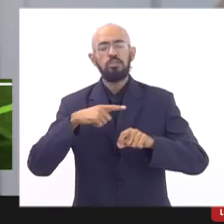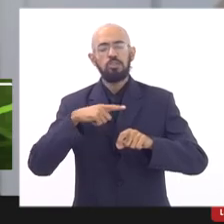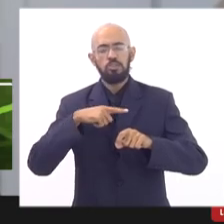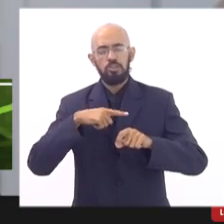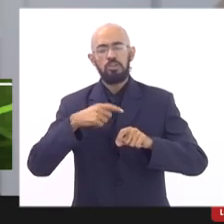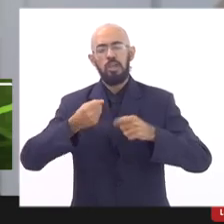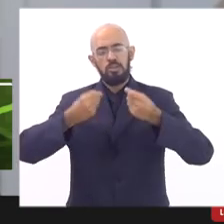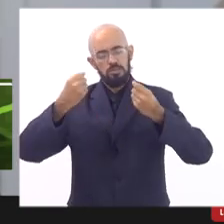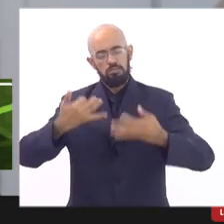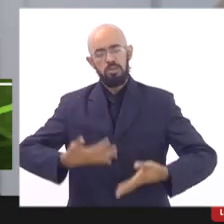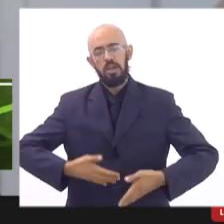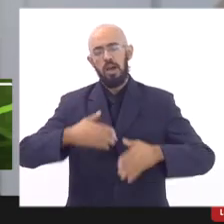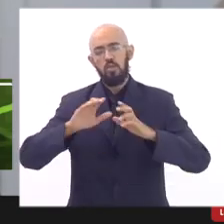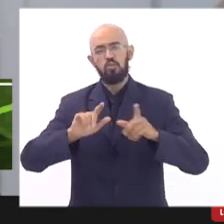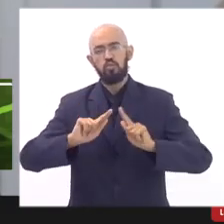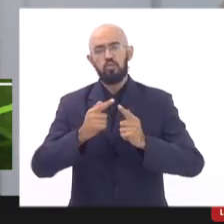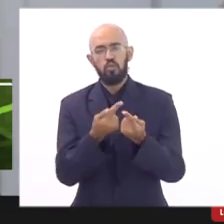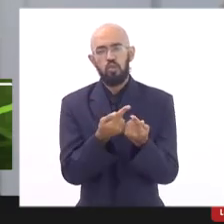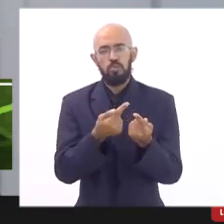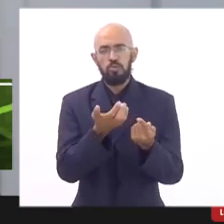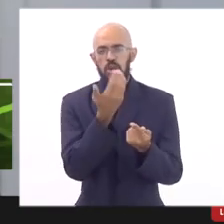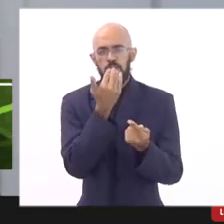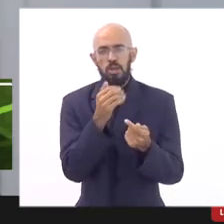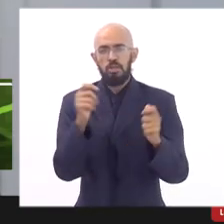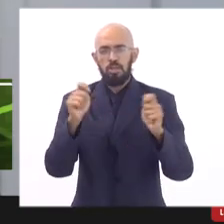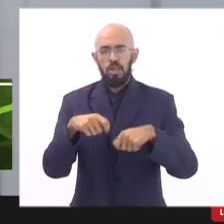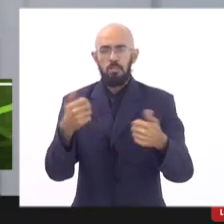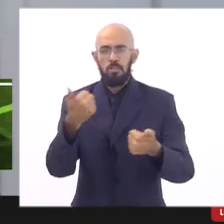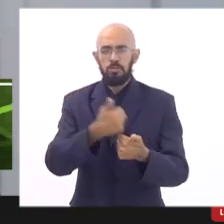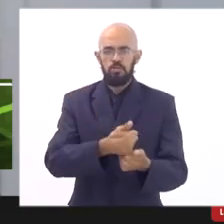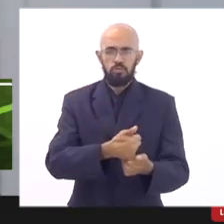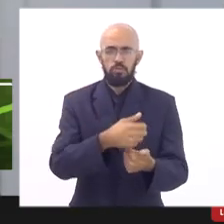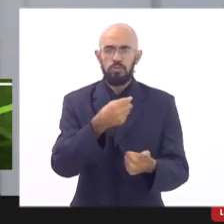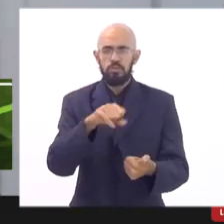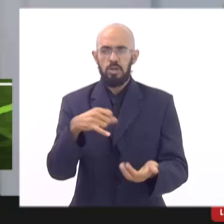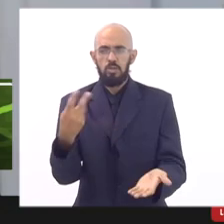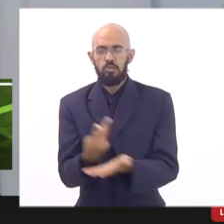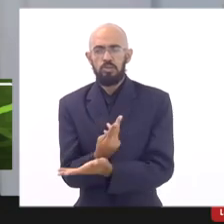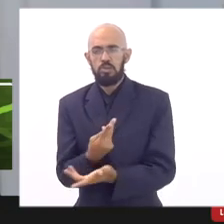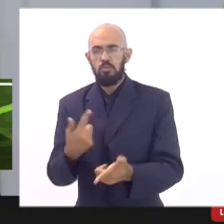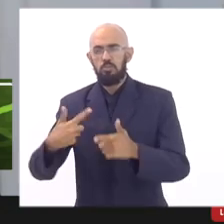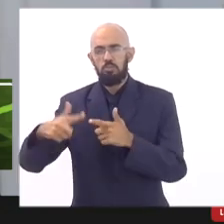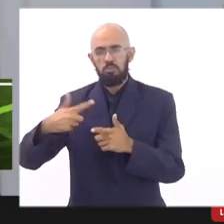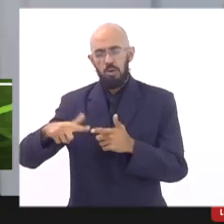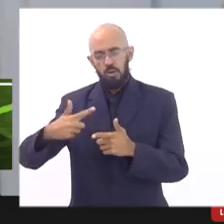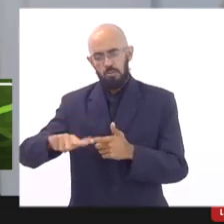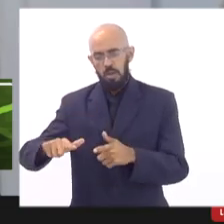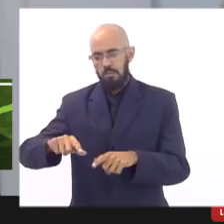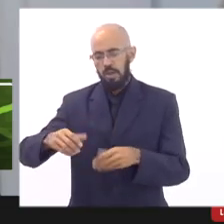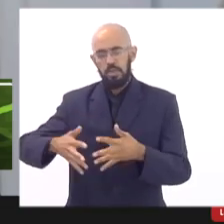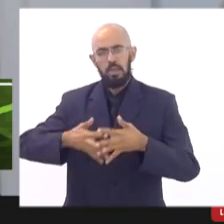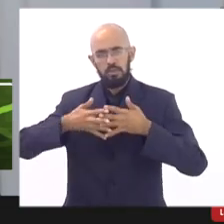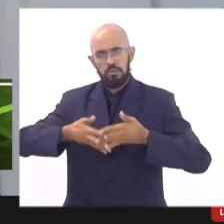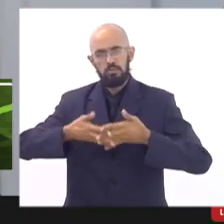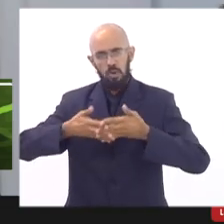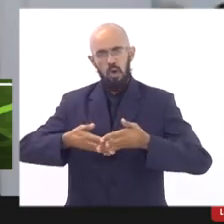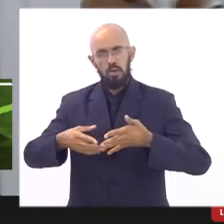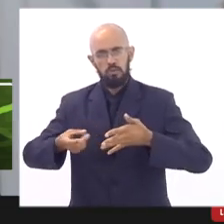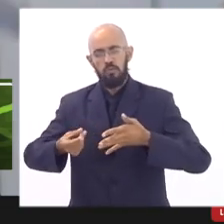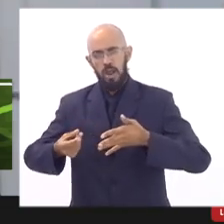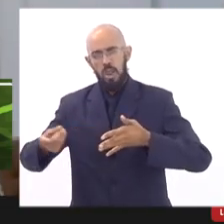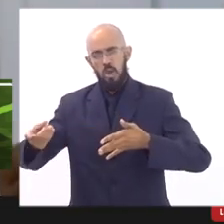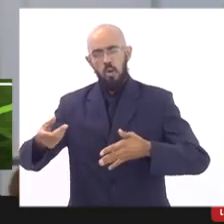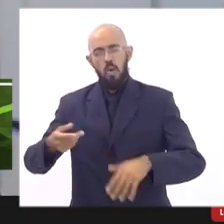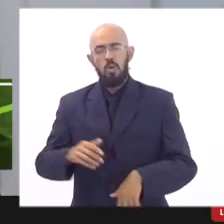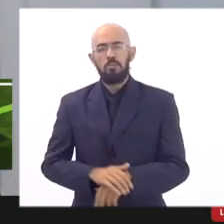grupos alimentares os alimentos que podem ser substituídos caso aconteça um problema de transporte de valor enfim